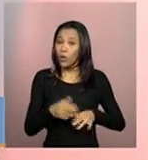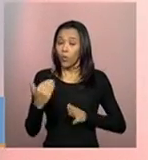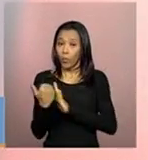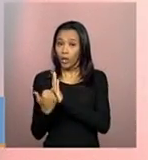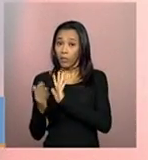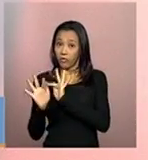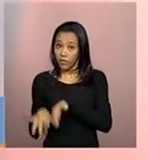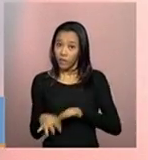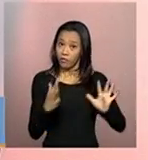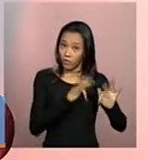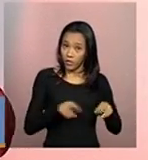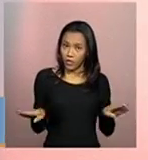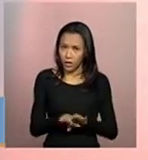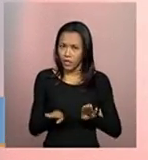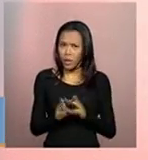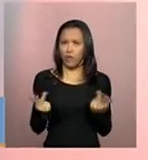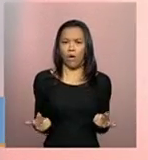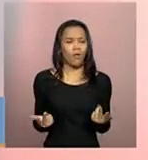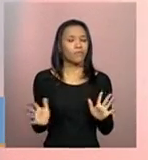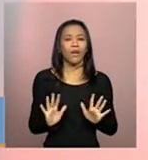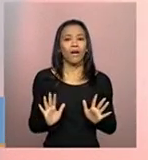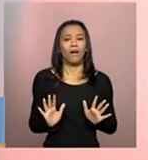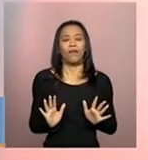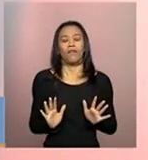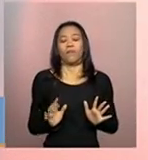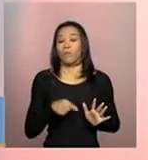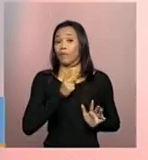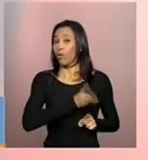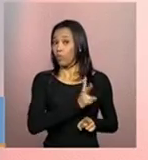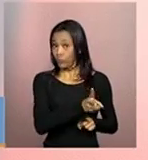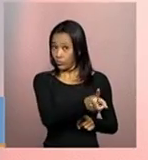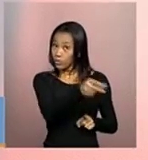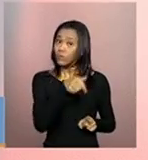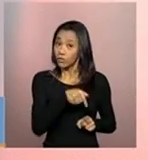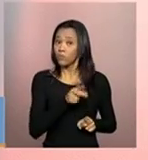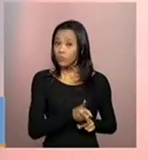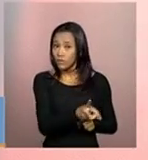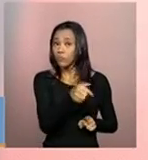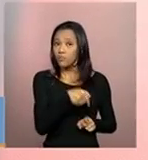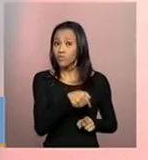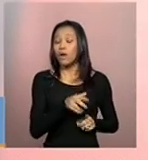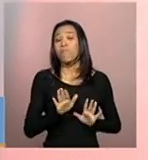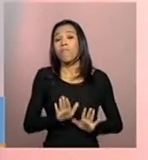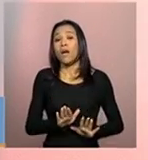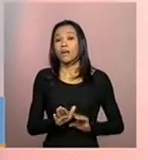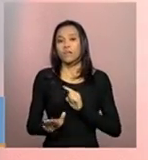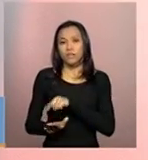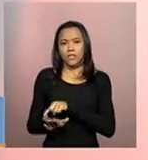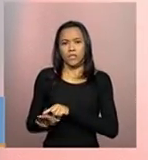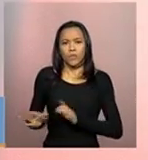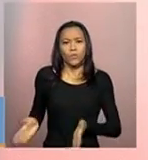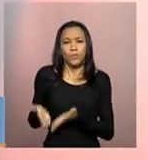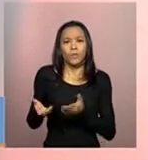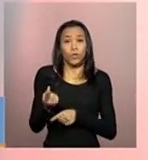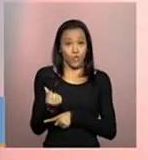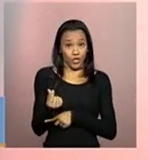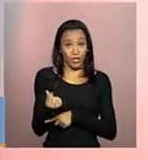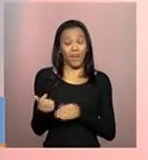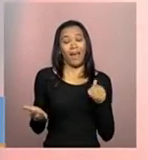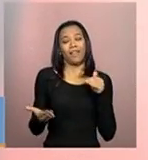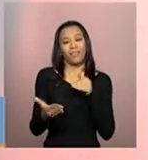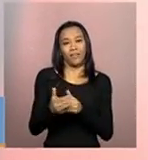É bom chamarmos a atenção isso, de que o sistema é dinâmico, o cadastro vai continuar. Agora, o incentivo financeiro é até dia